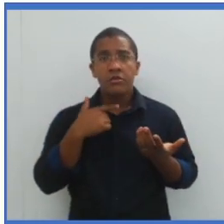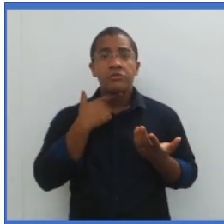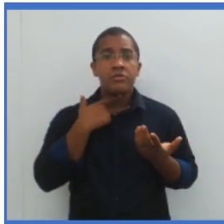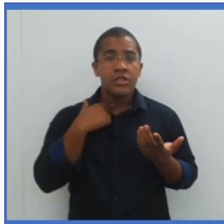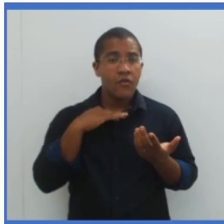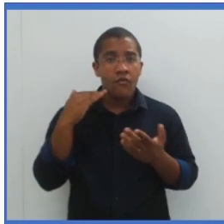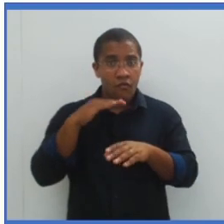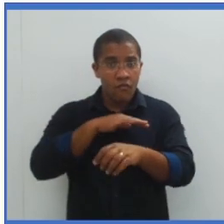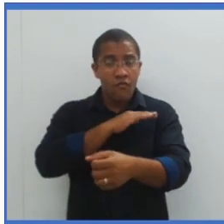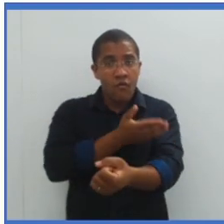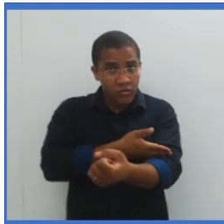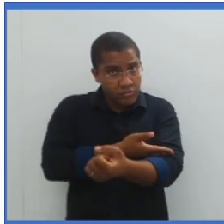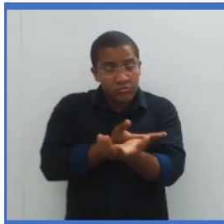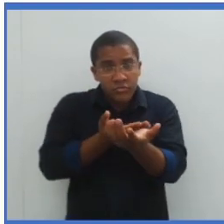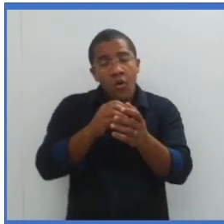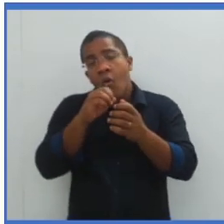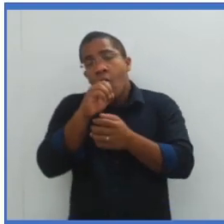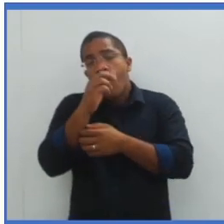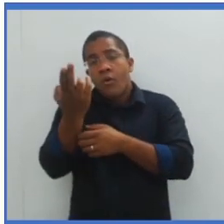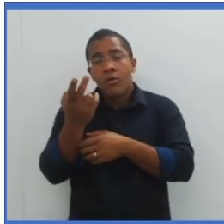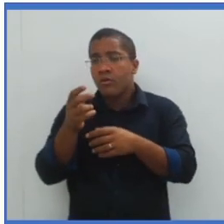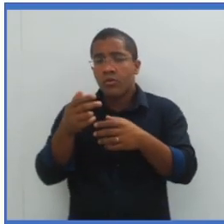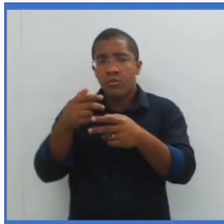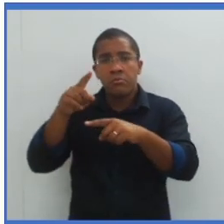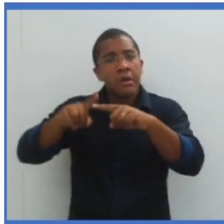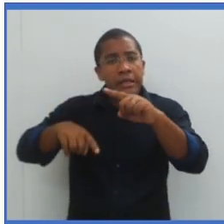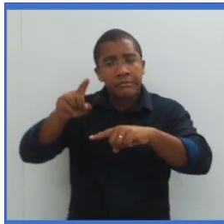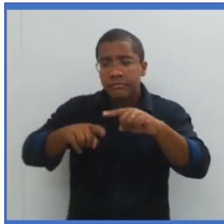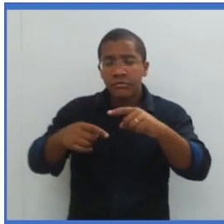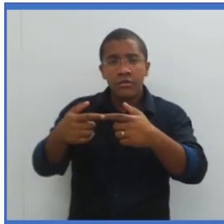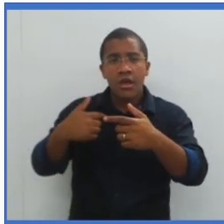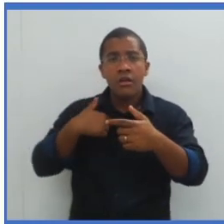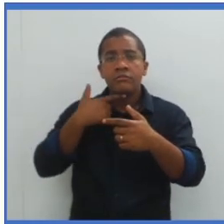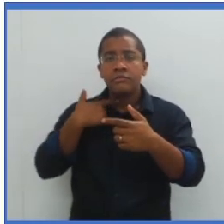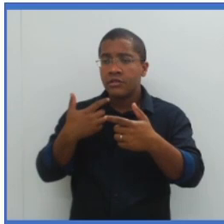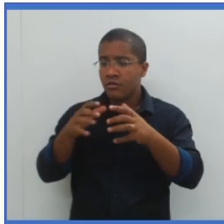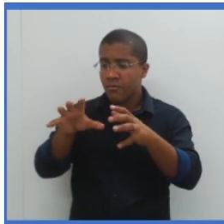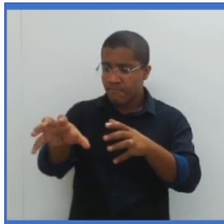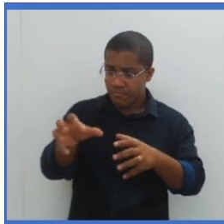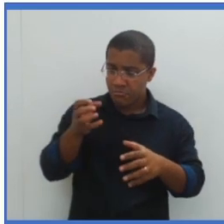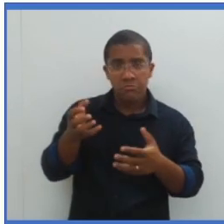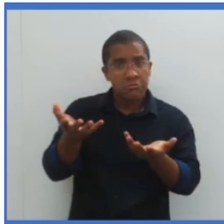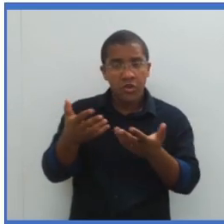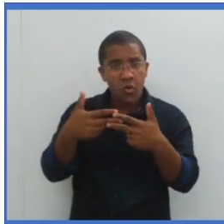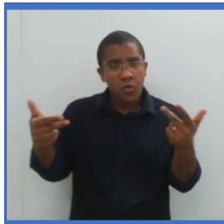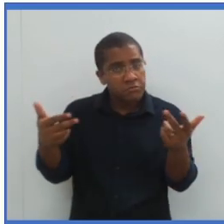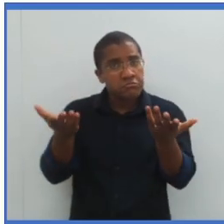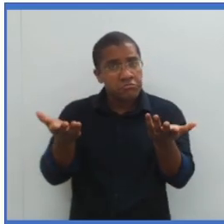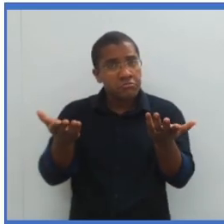exercer a força. Ou pode ser um objeto, que eu queira exercer a força.